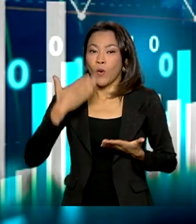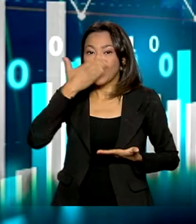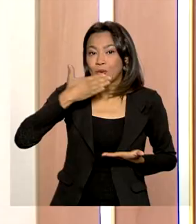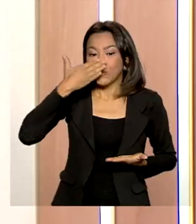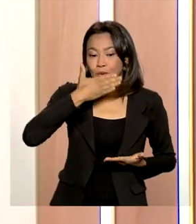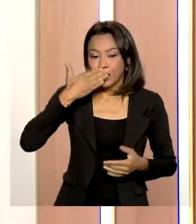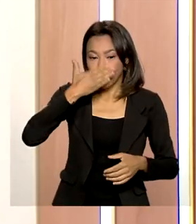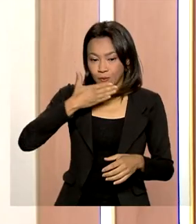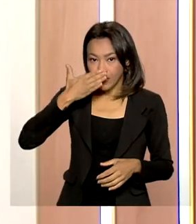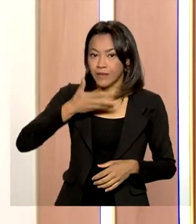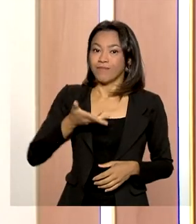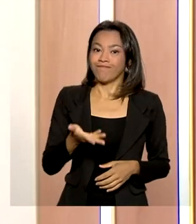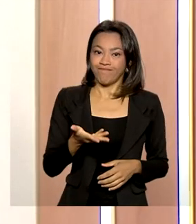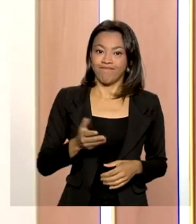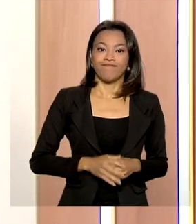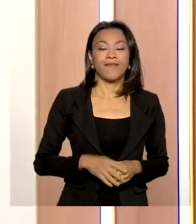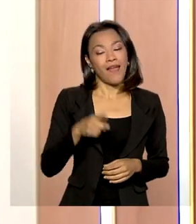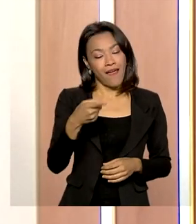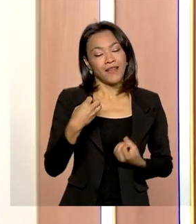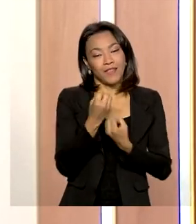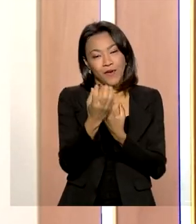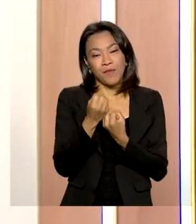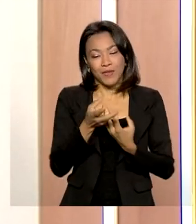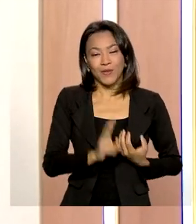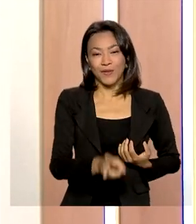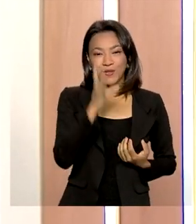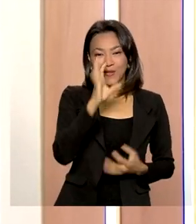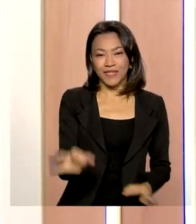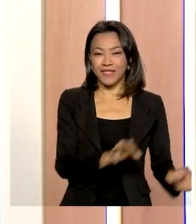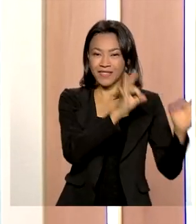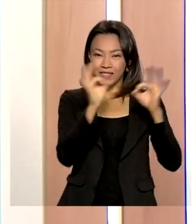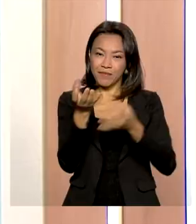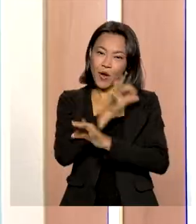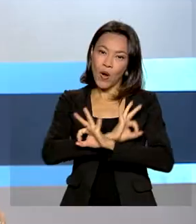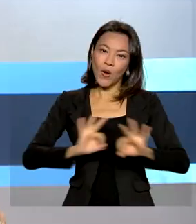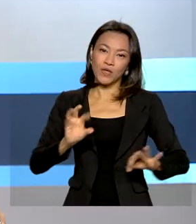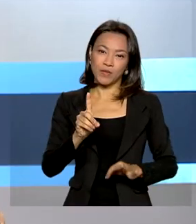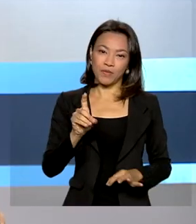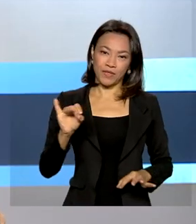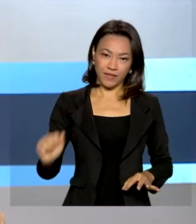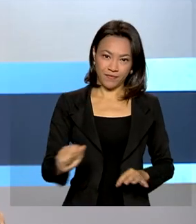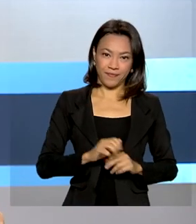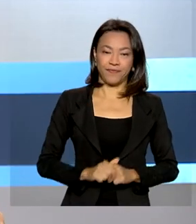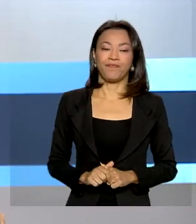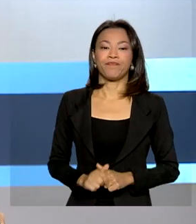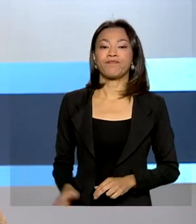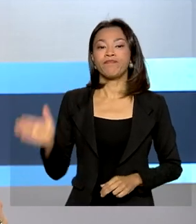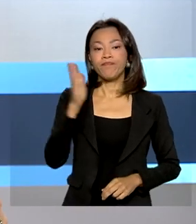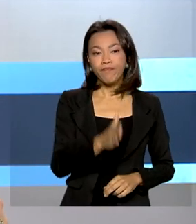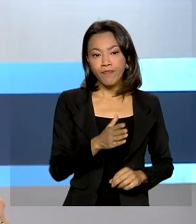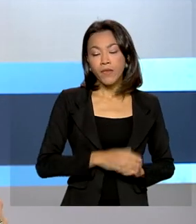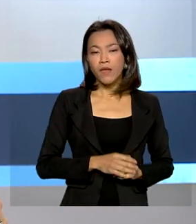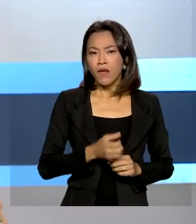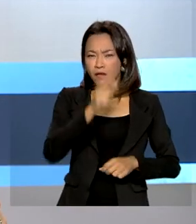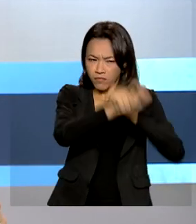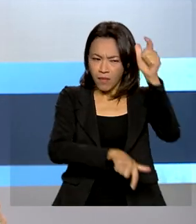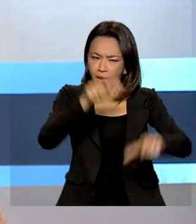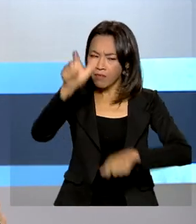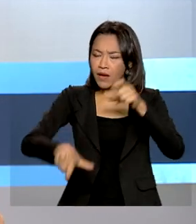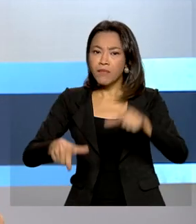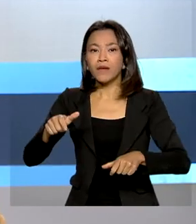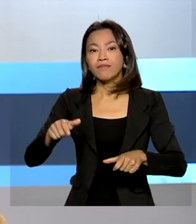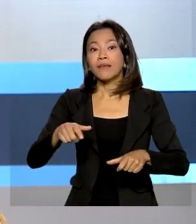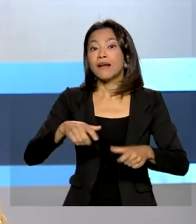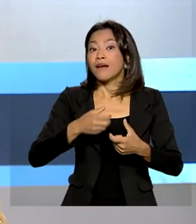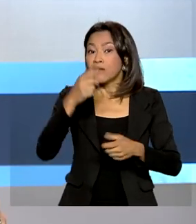cristal. Essa é informação que nós temos para você hoje. Continue conosco e tenha um ótimo dia. Muitos brasileiros ainda não completaram